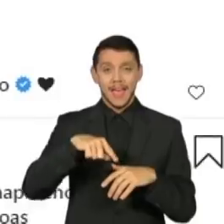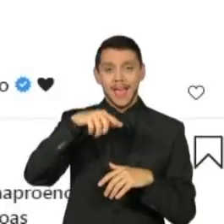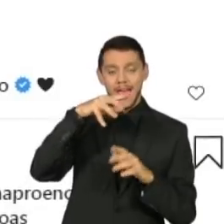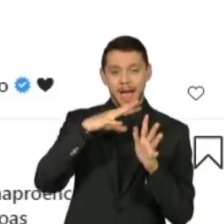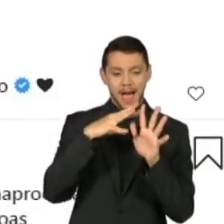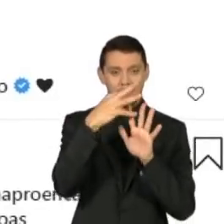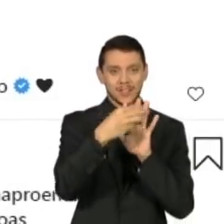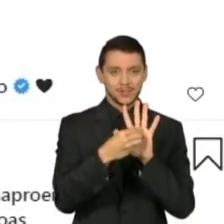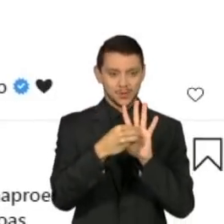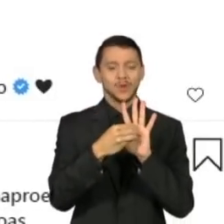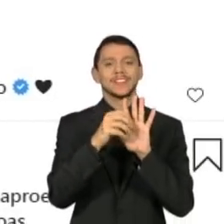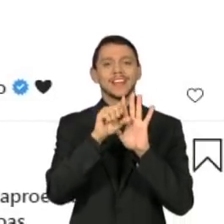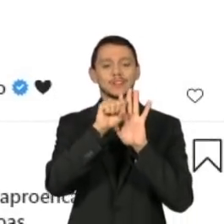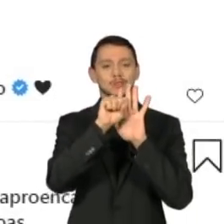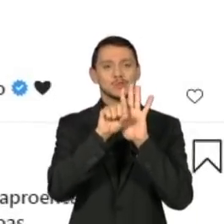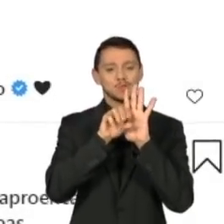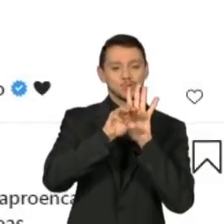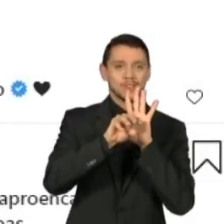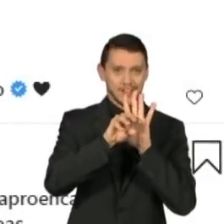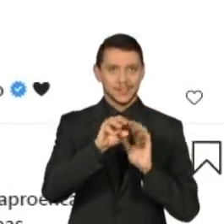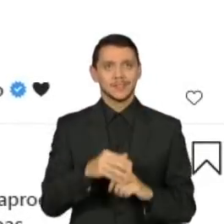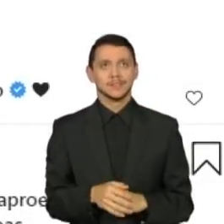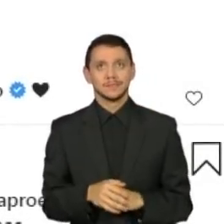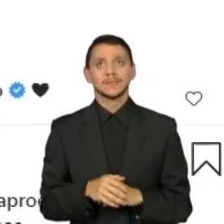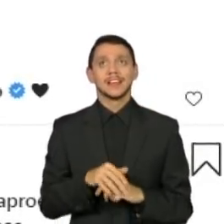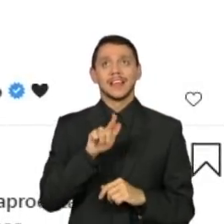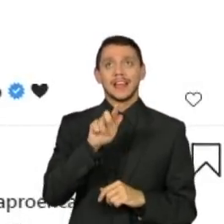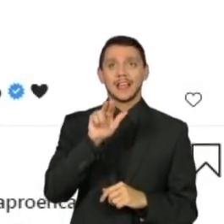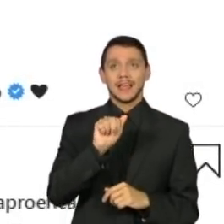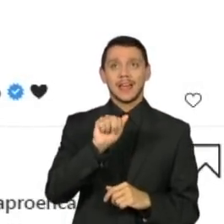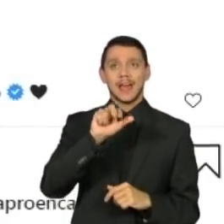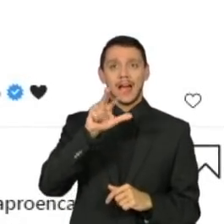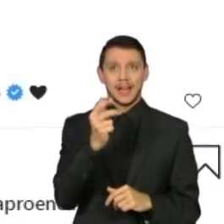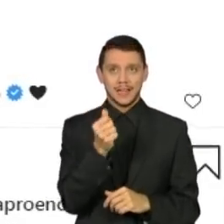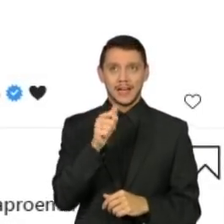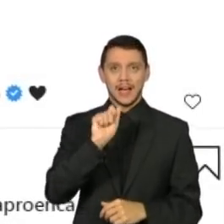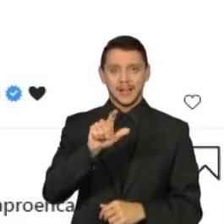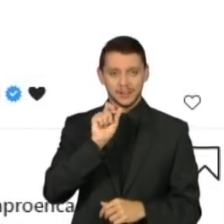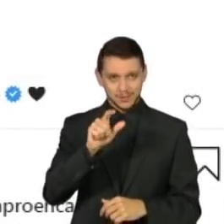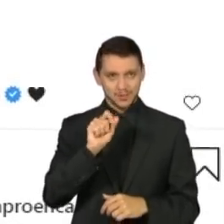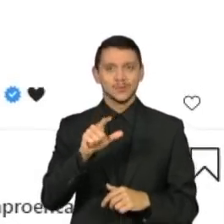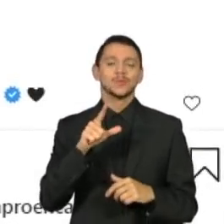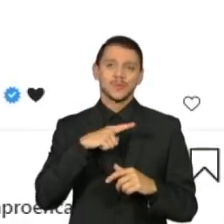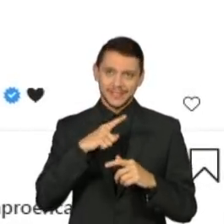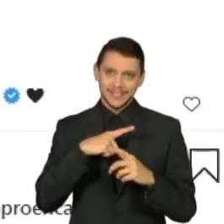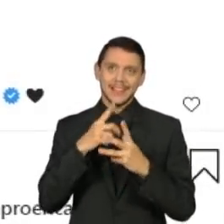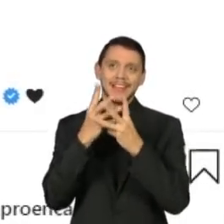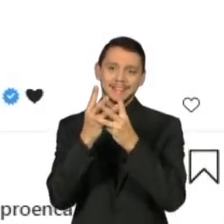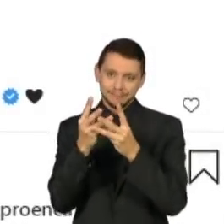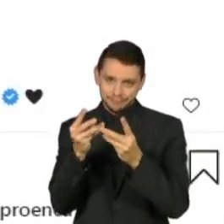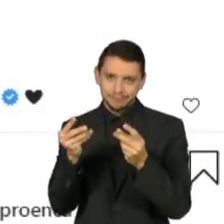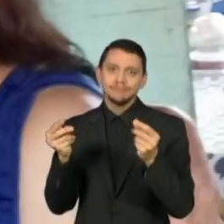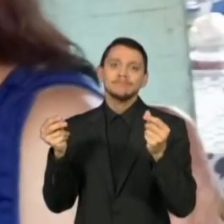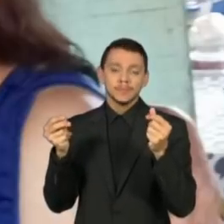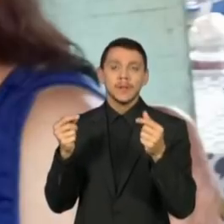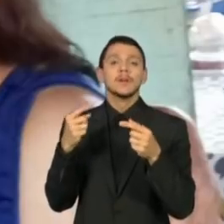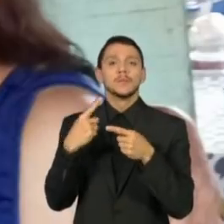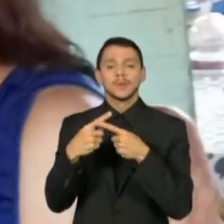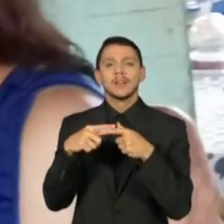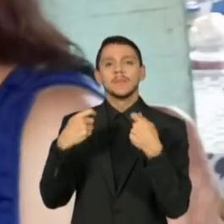está em situação vulnerável, porque depende das ameaçadas florestas de Araucária para sobreviver.